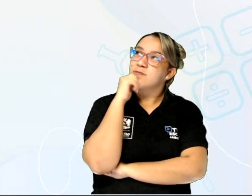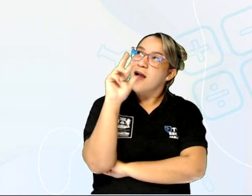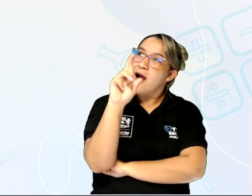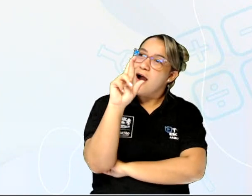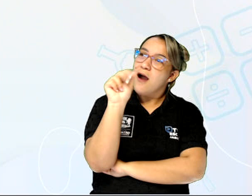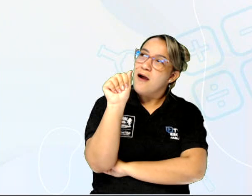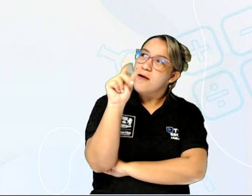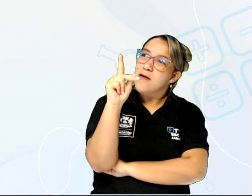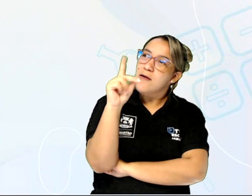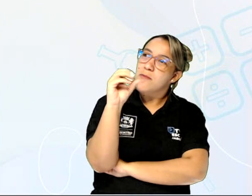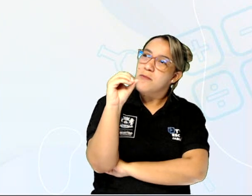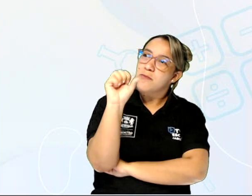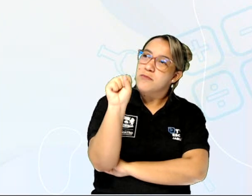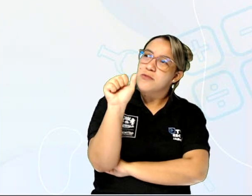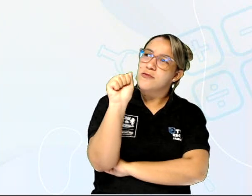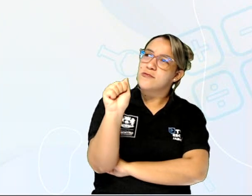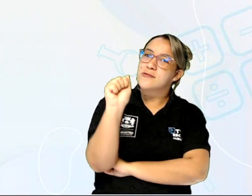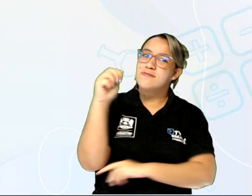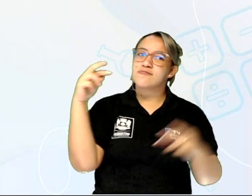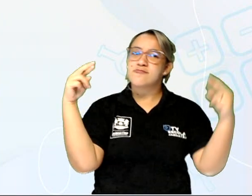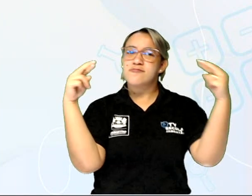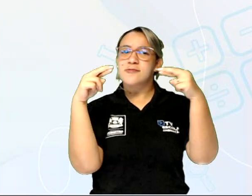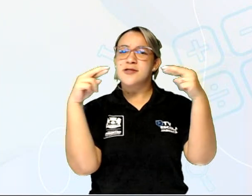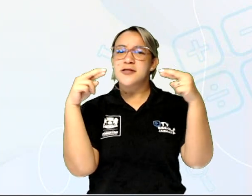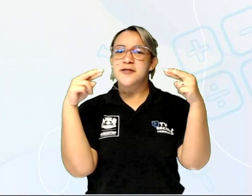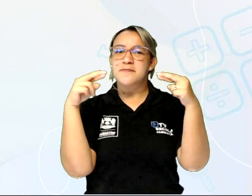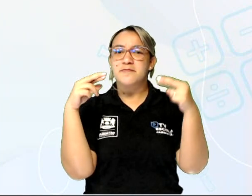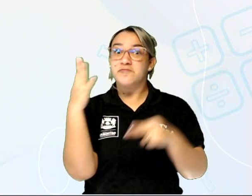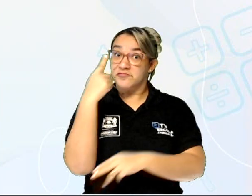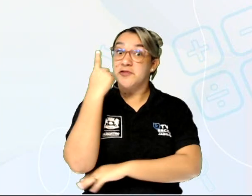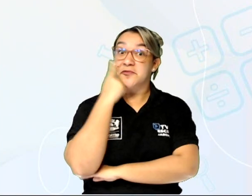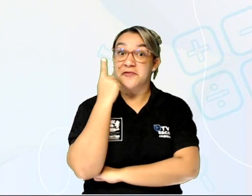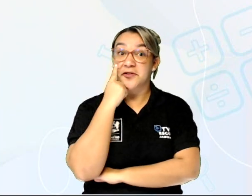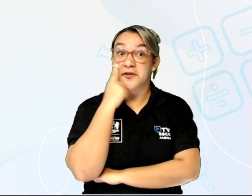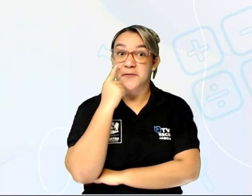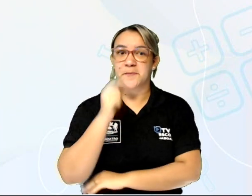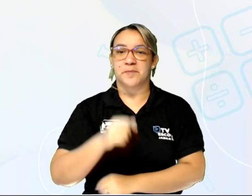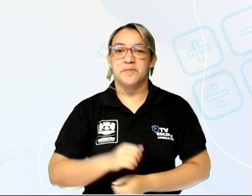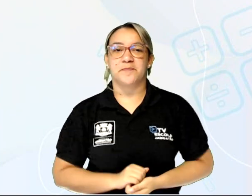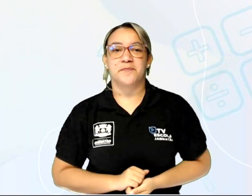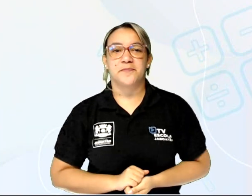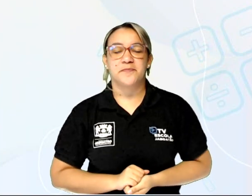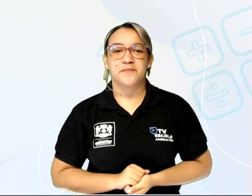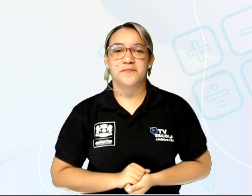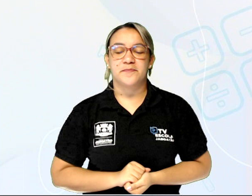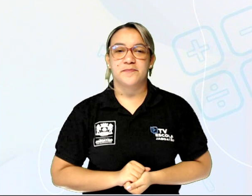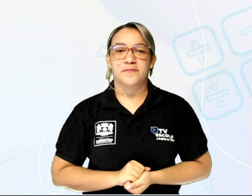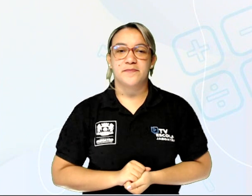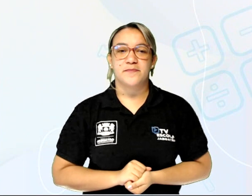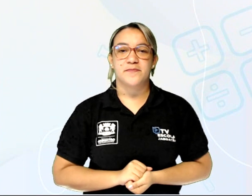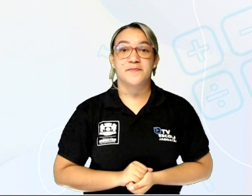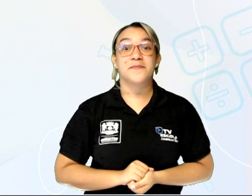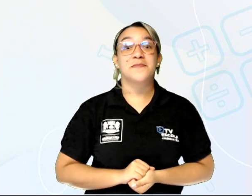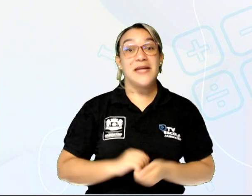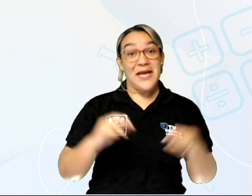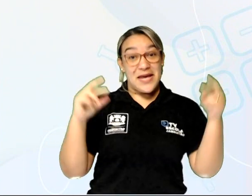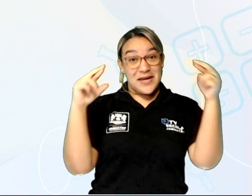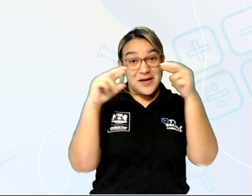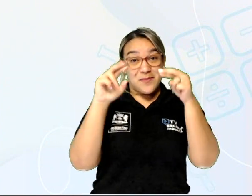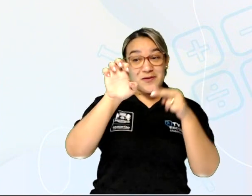Raposa. Com o que é que rima raposa? Vamos ver. Raposa. Rima com